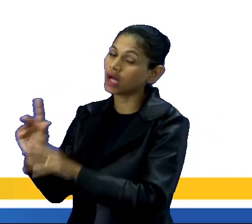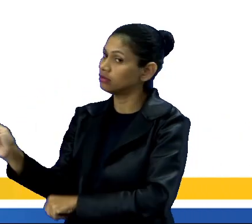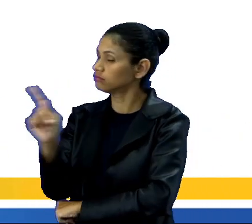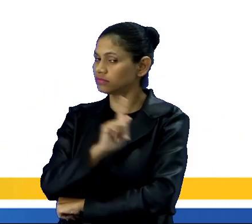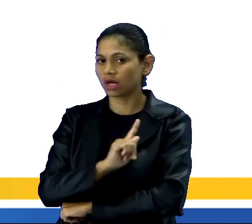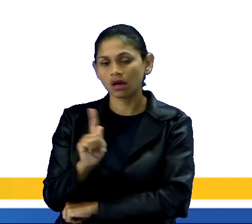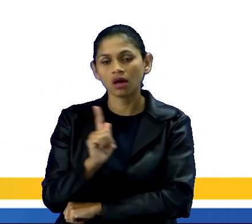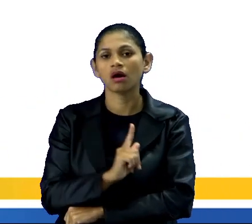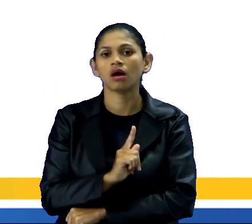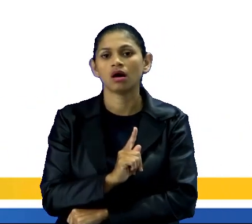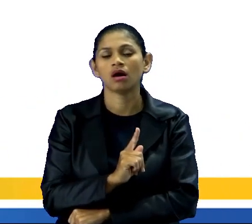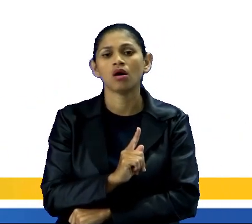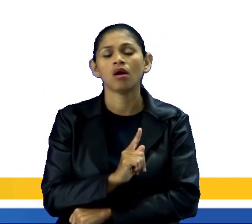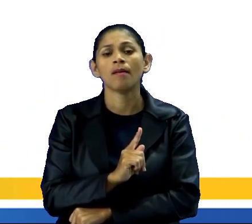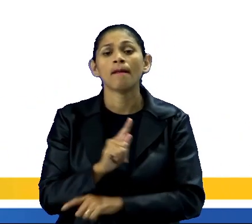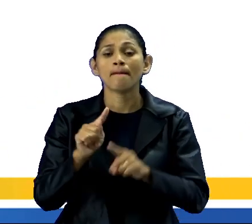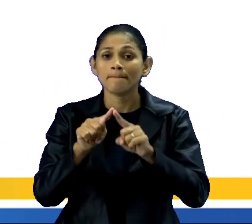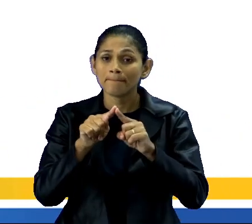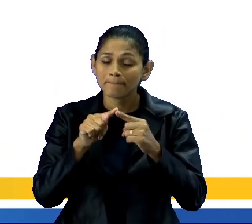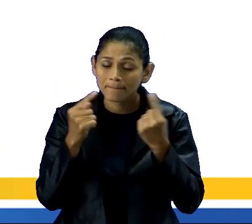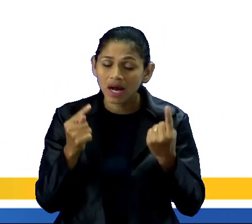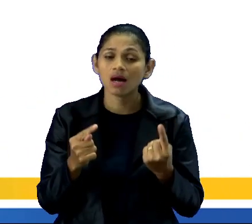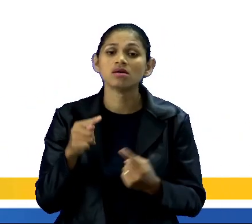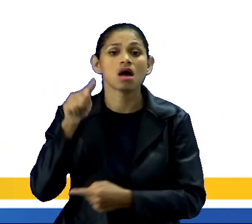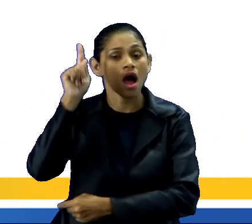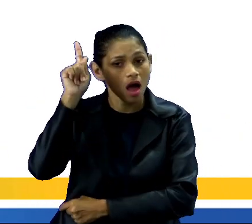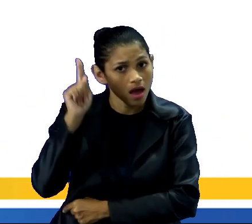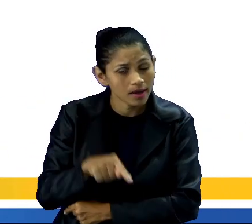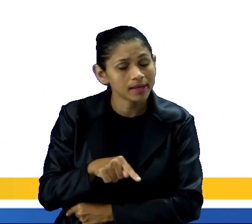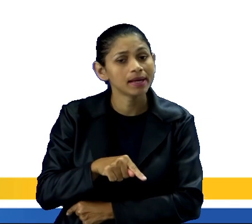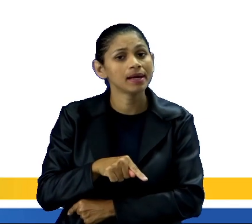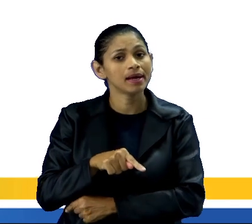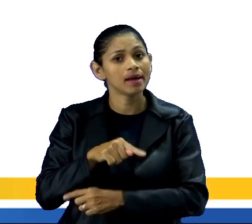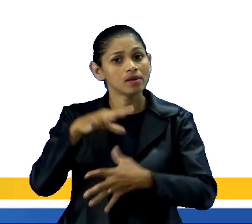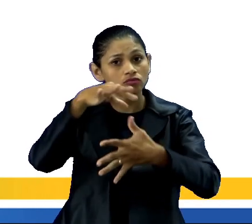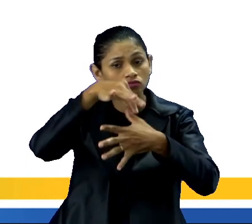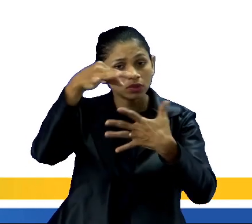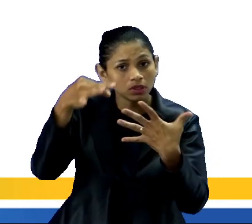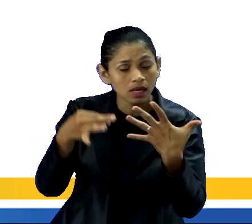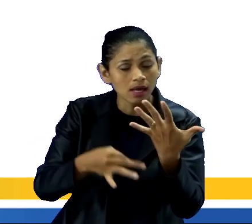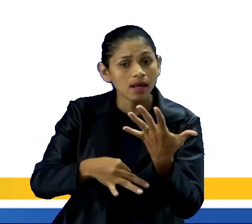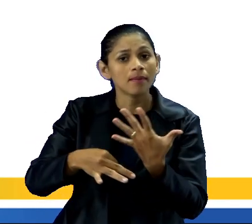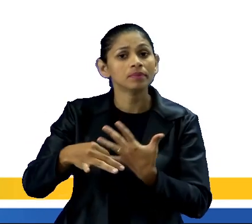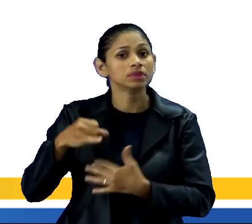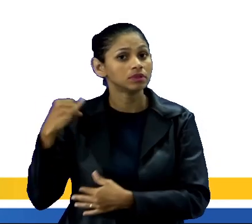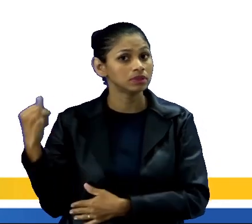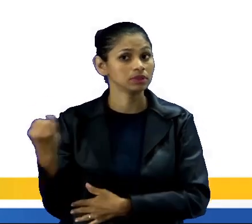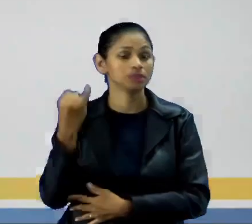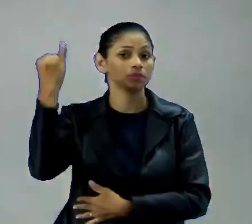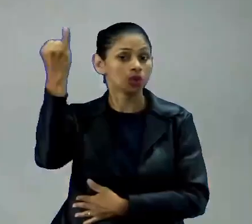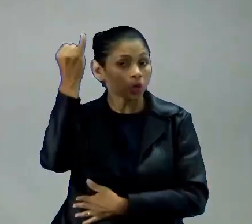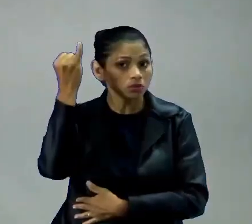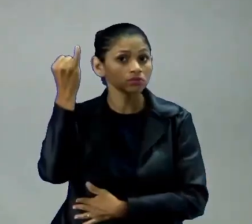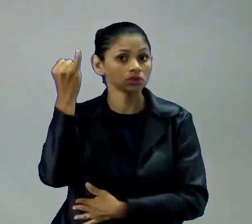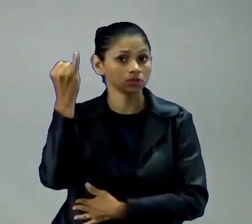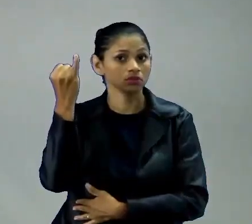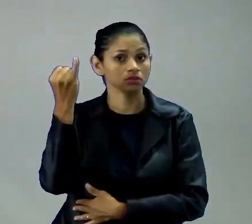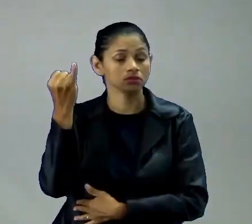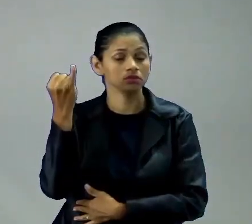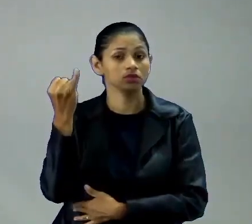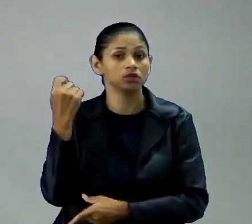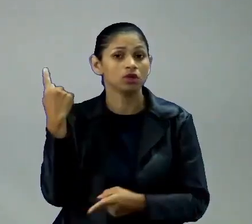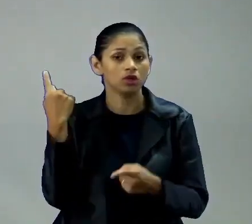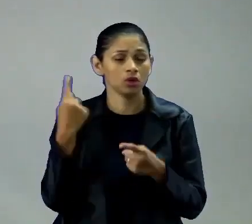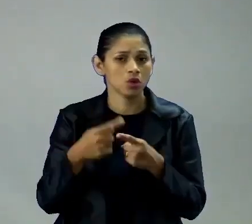chamamos aí de êxodo rural, mas ela é um dos elementos mais importantes nesse sentido, ou seja, não é só por causa,